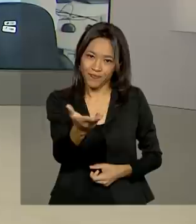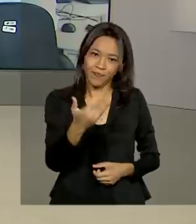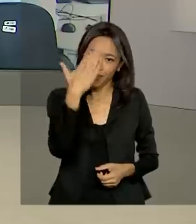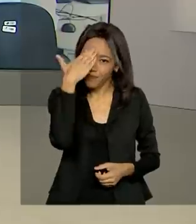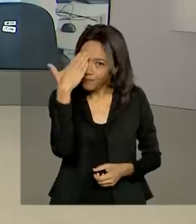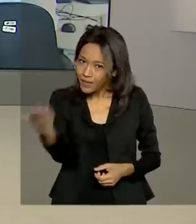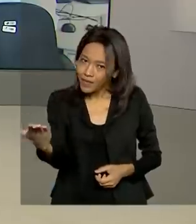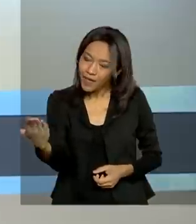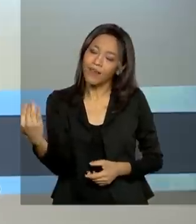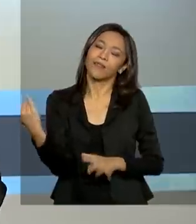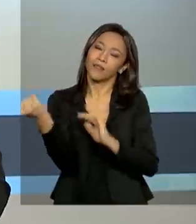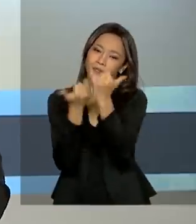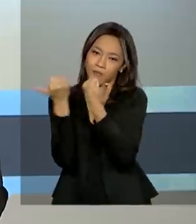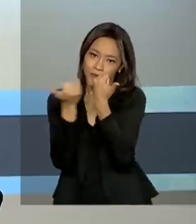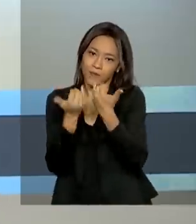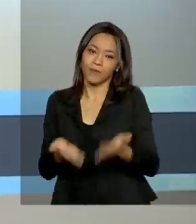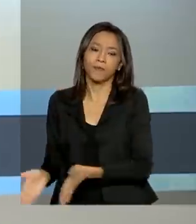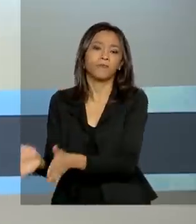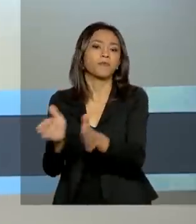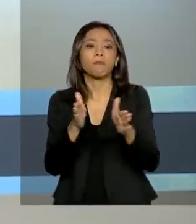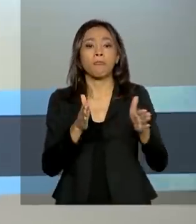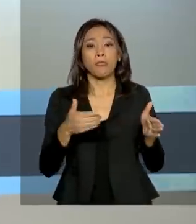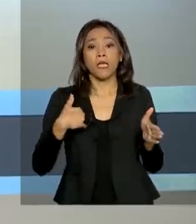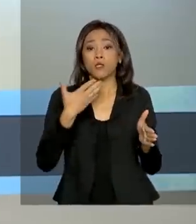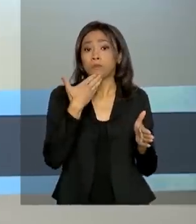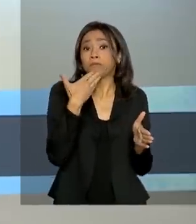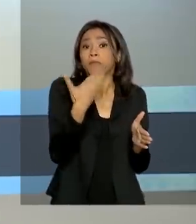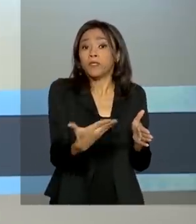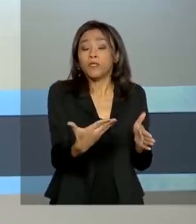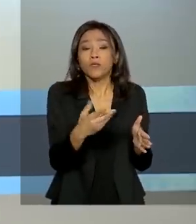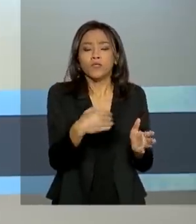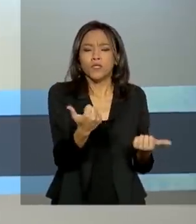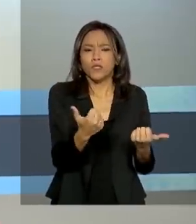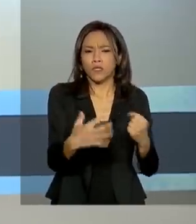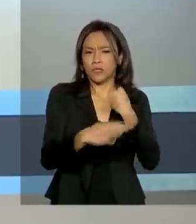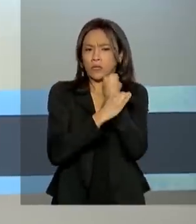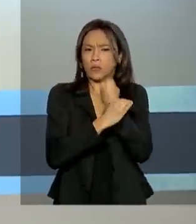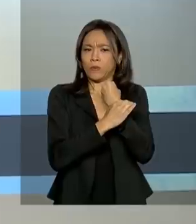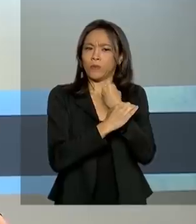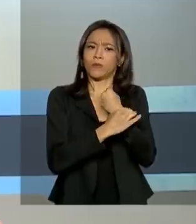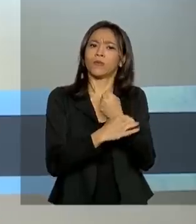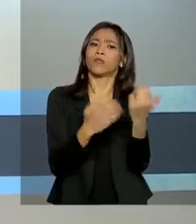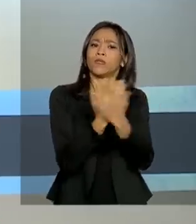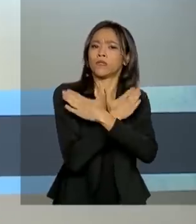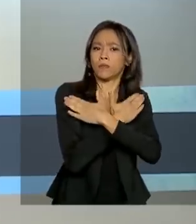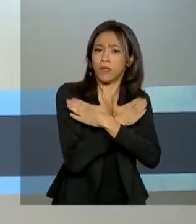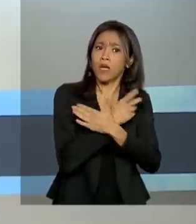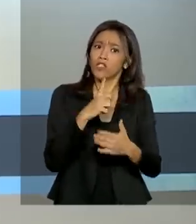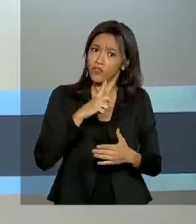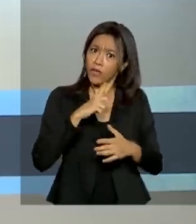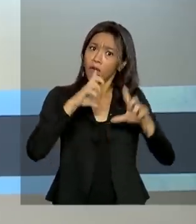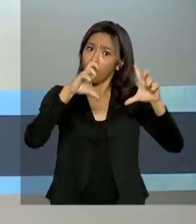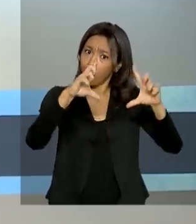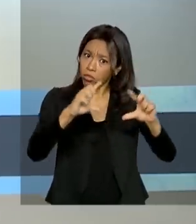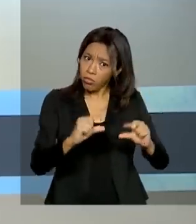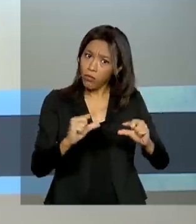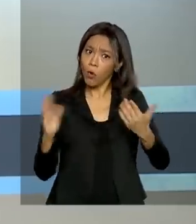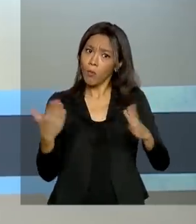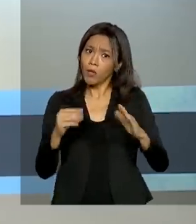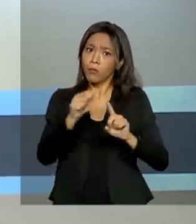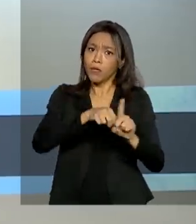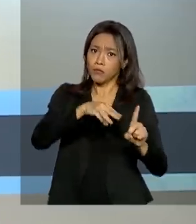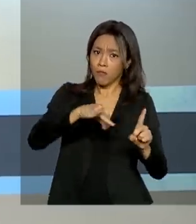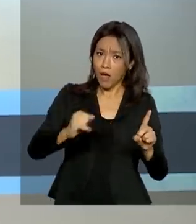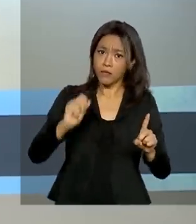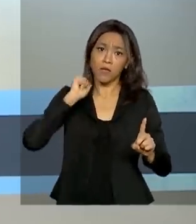Cláudia, pelas suas informações. E os pedidos do seguro-desemprego tiveram pouca variação em março e abril, na comparação com o mesmo